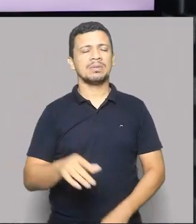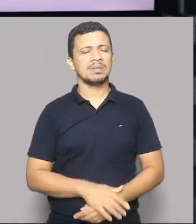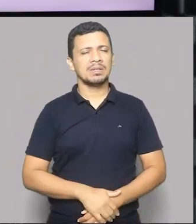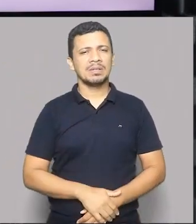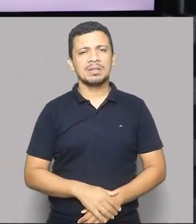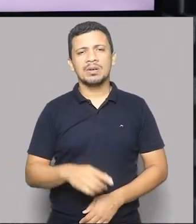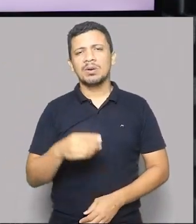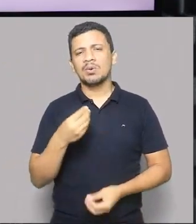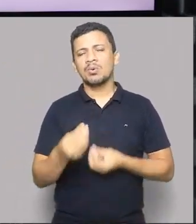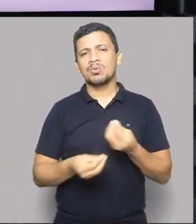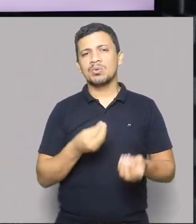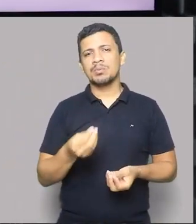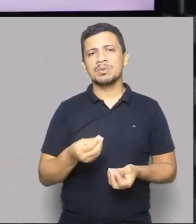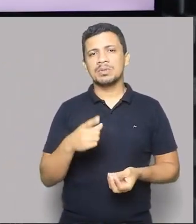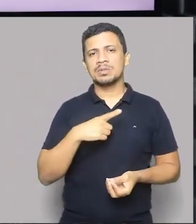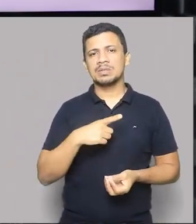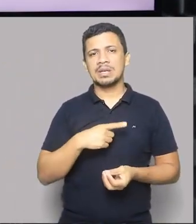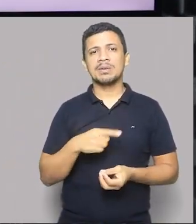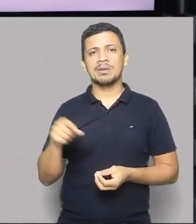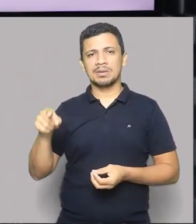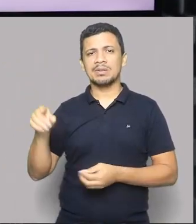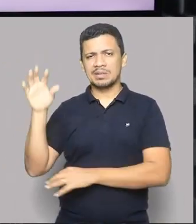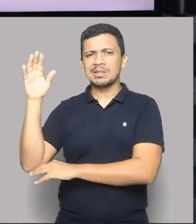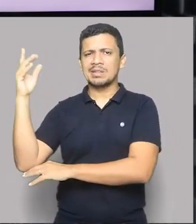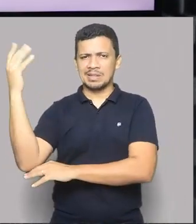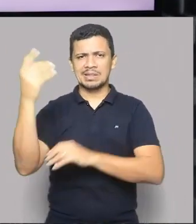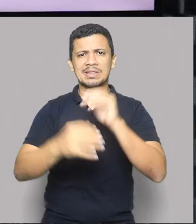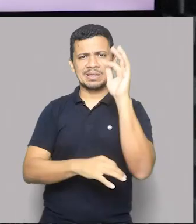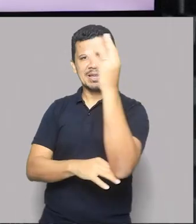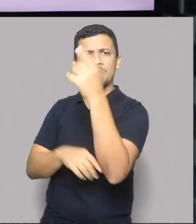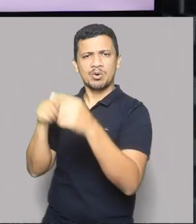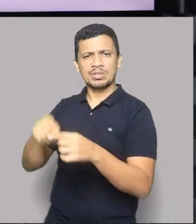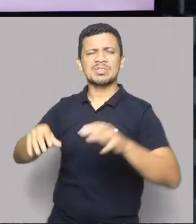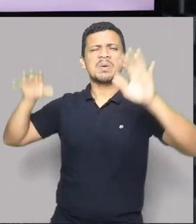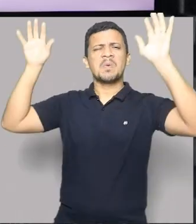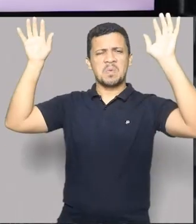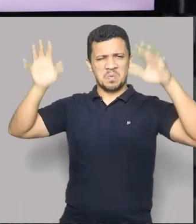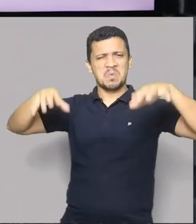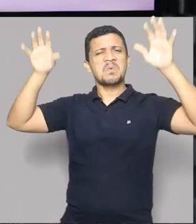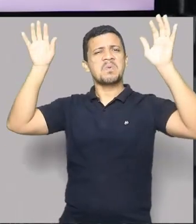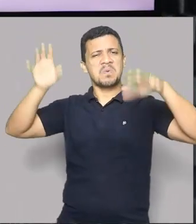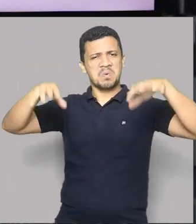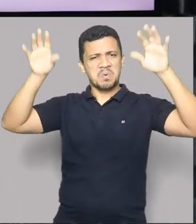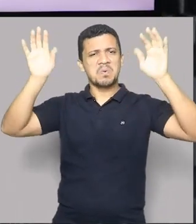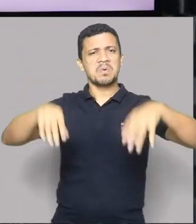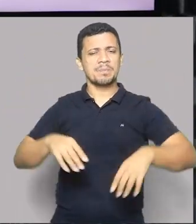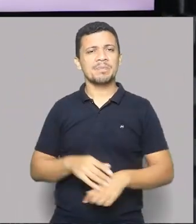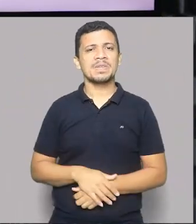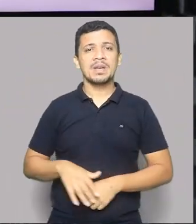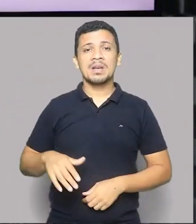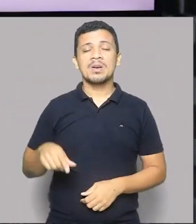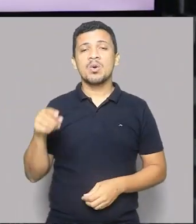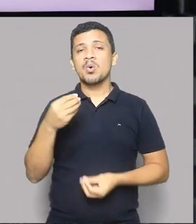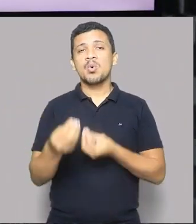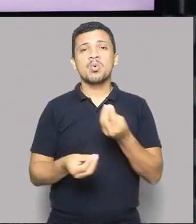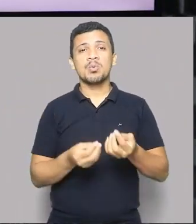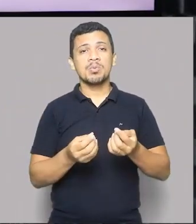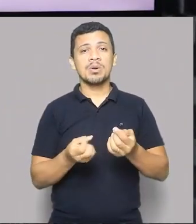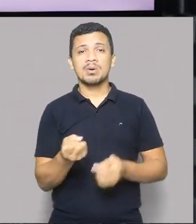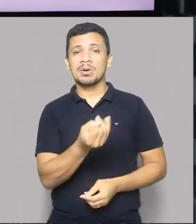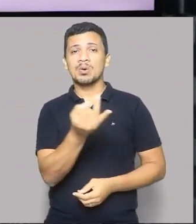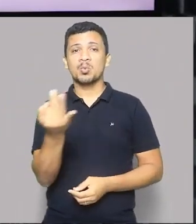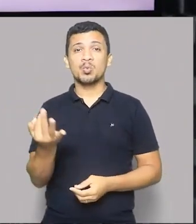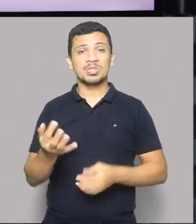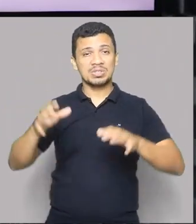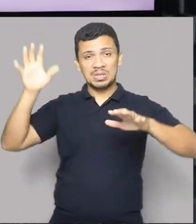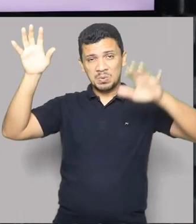facilitar, Onde há floresta, muito chove. É isso mesmo. Em ambiente de floresta, o índice pluviométrico,